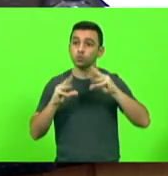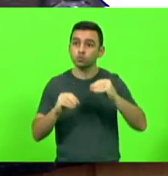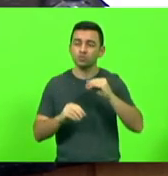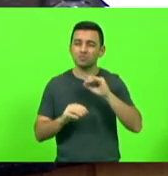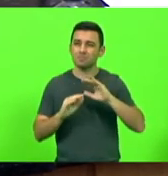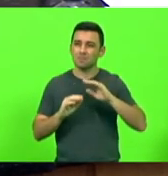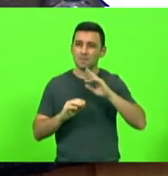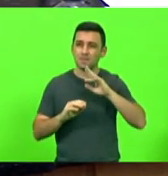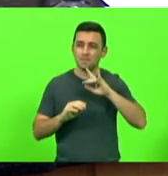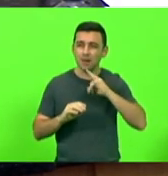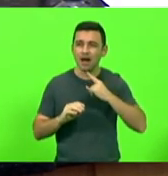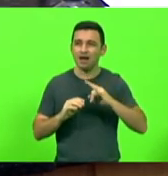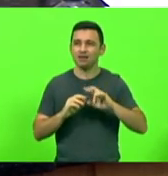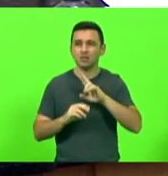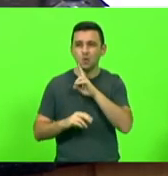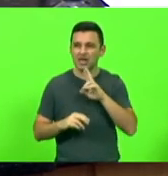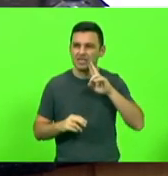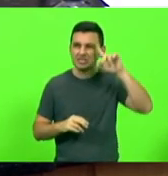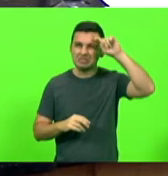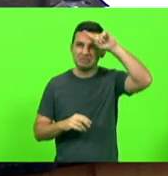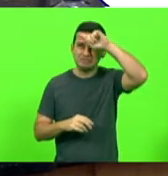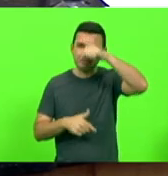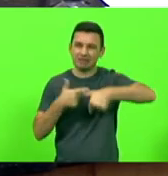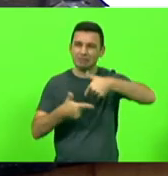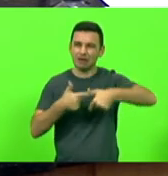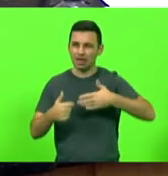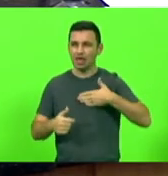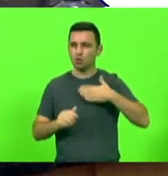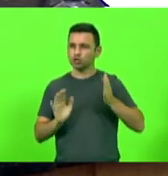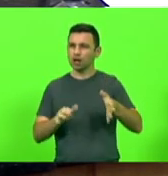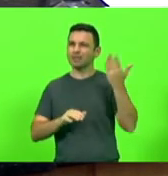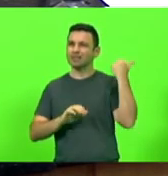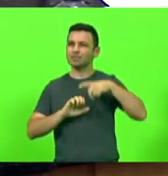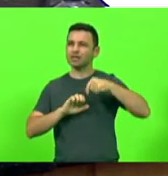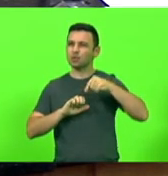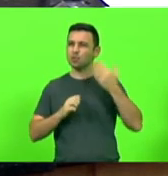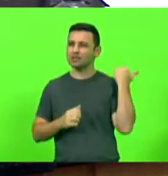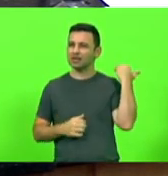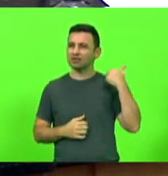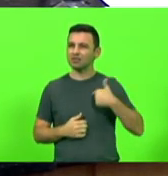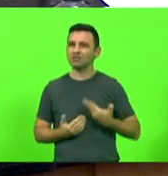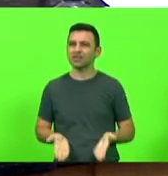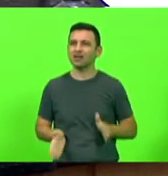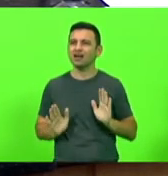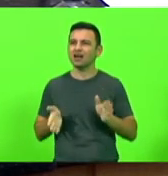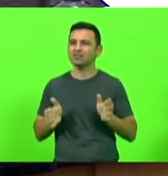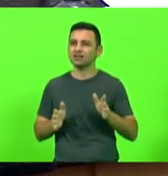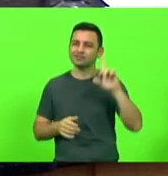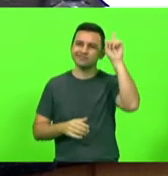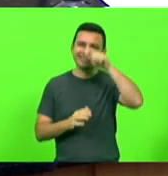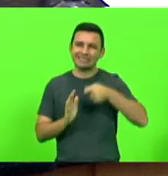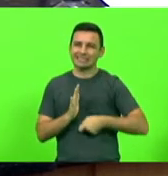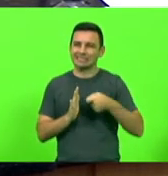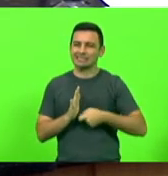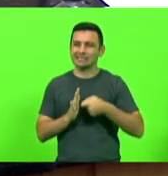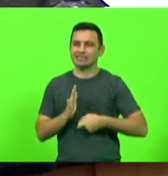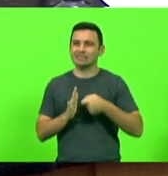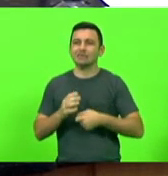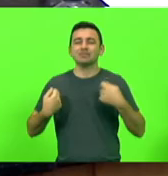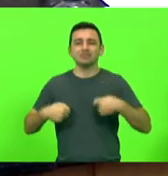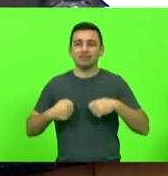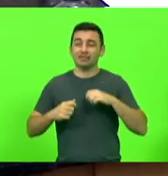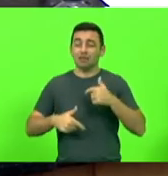setor dificílimo, dificílimo. Eu já fui empreendedor nessa área, é um setor dificílimo, duro, duro. Tem que trabalhar